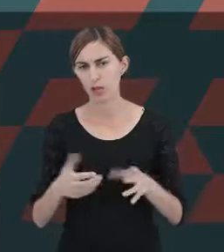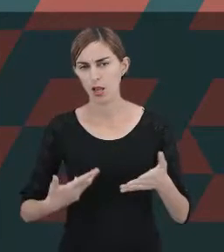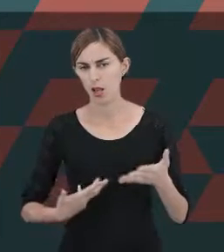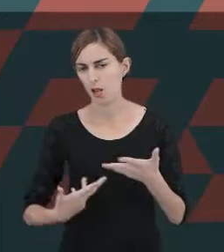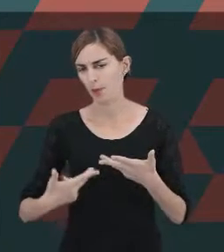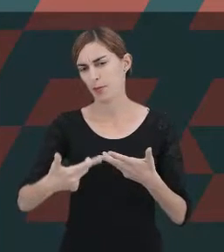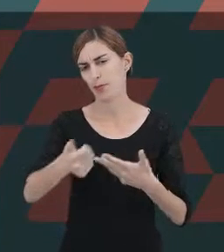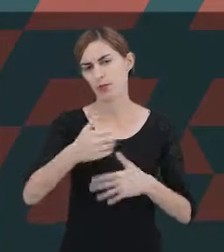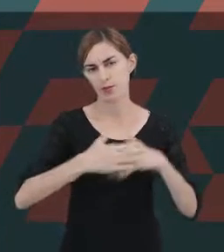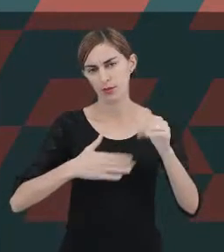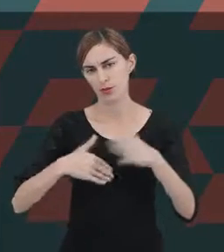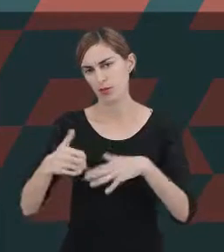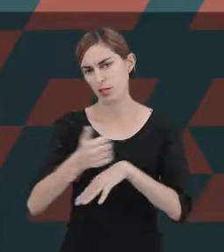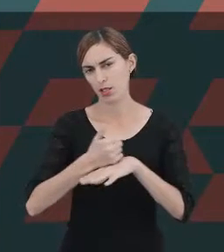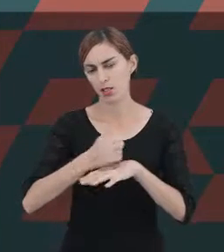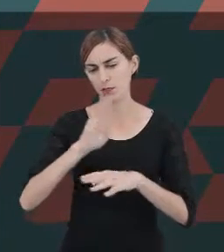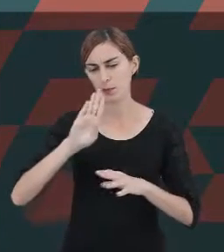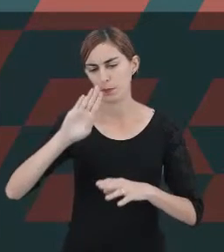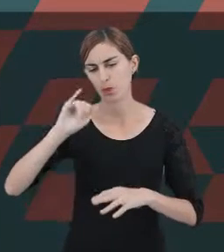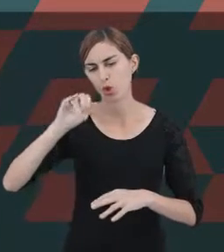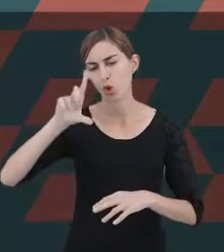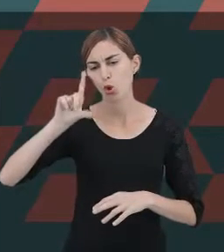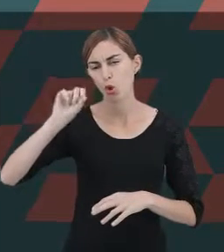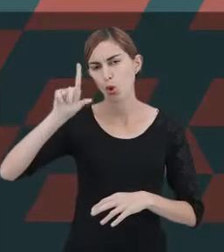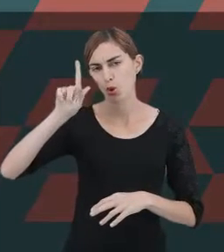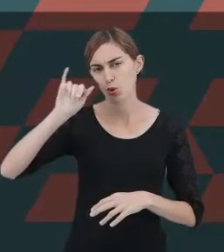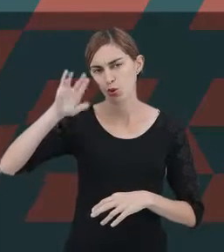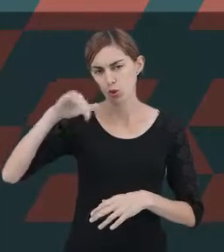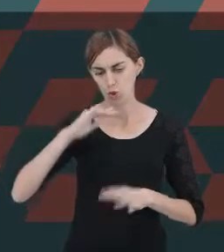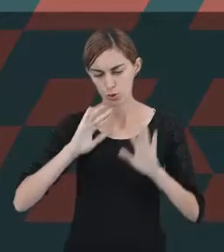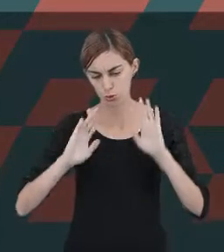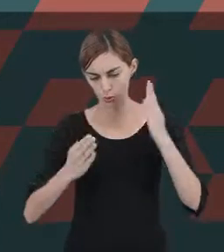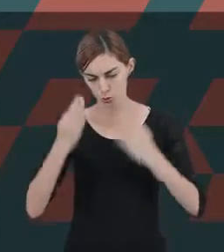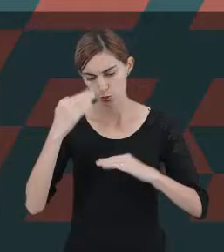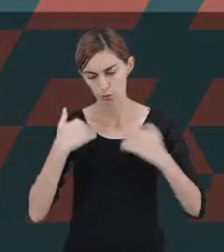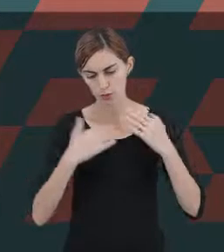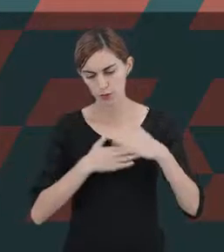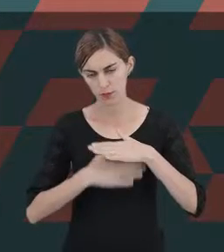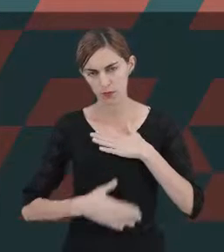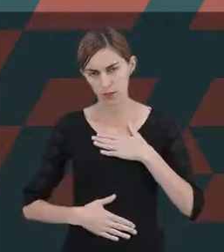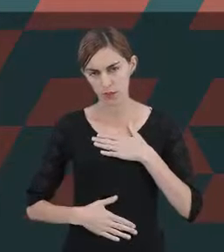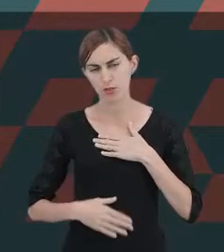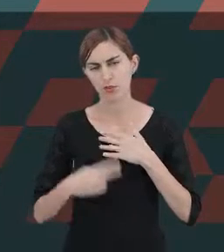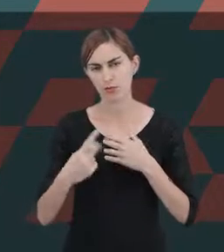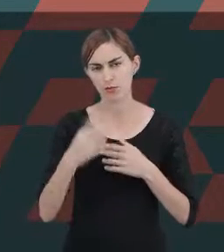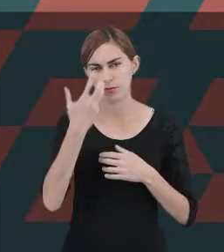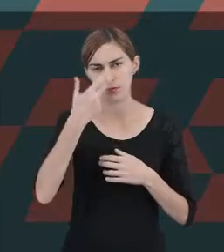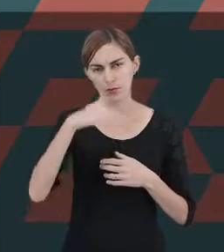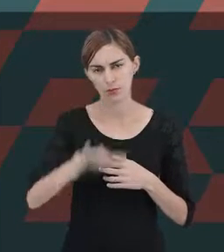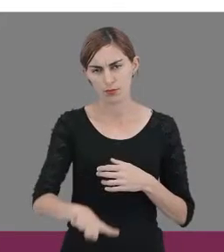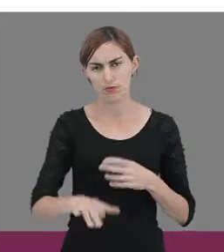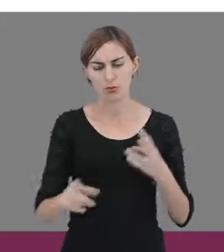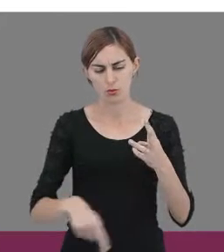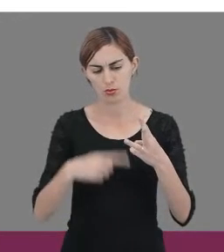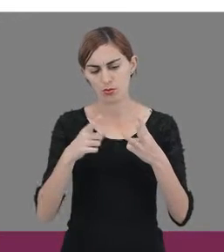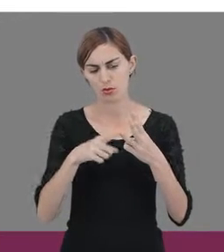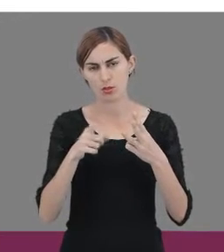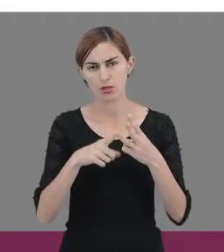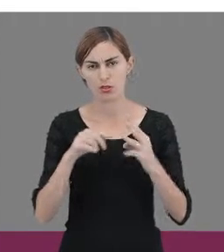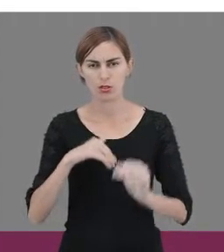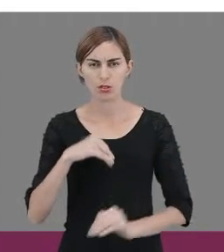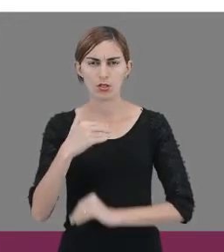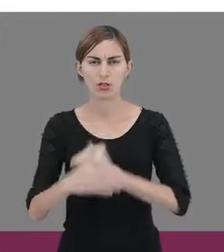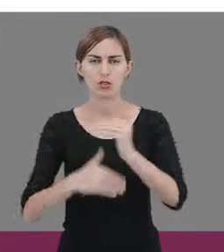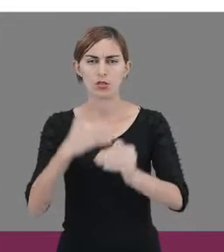e desenvolvimentos biológicos e físicos dessa criança. O terceiro fator ao desenvolvimento seria o que nós